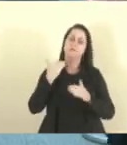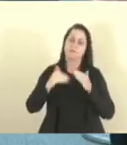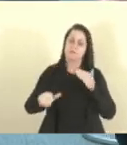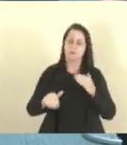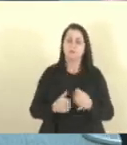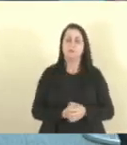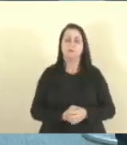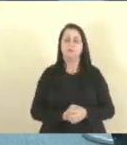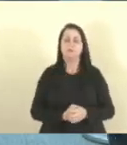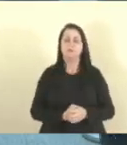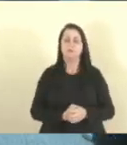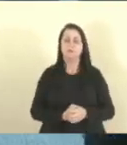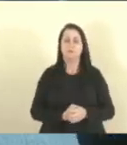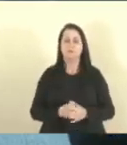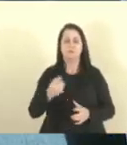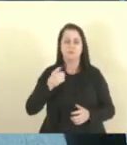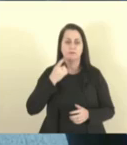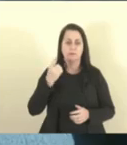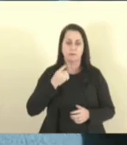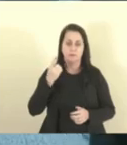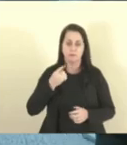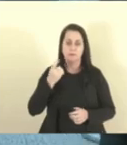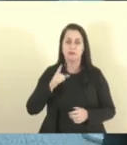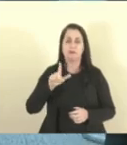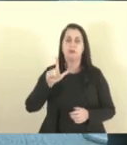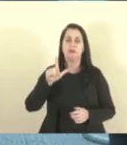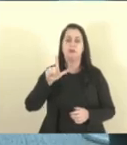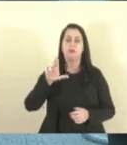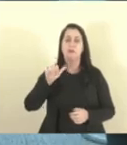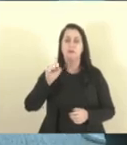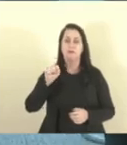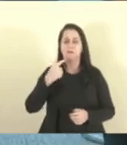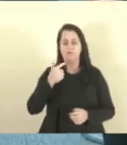parecer, deputado Lucas Caramuzzi está ausente.